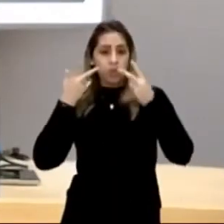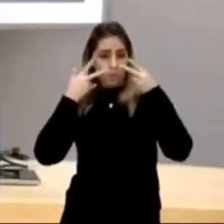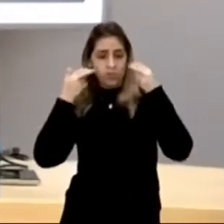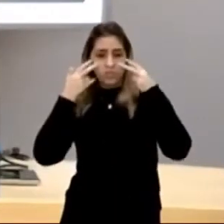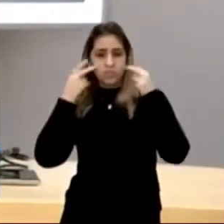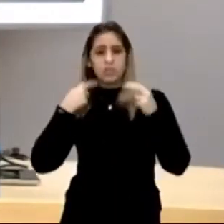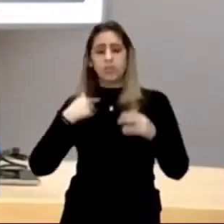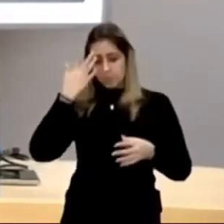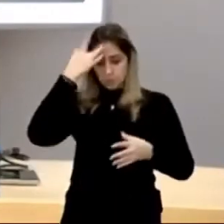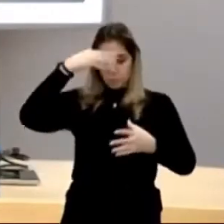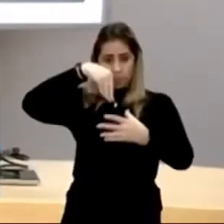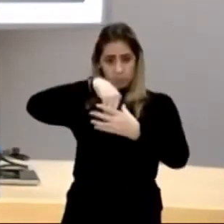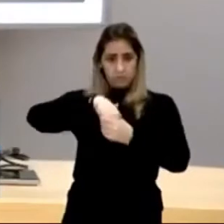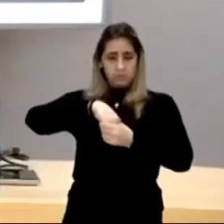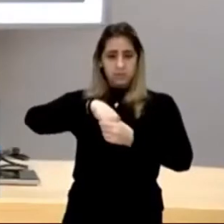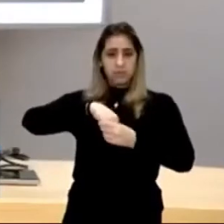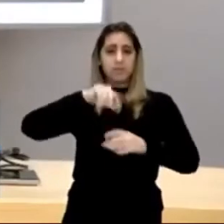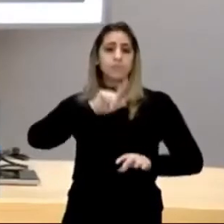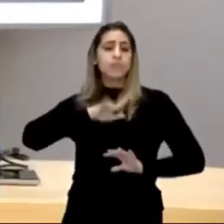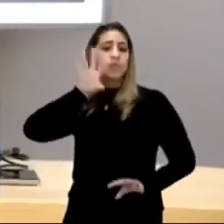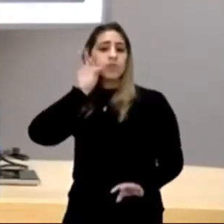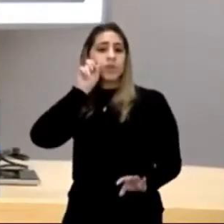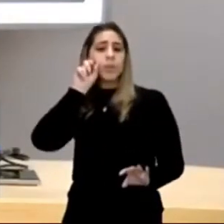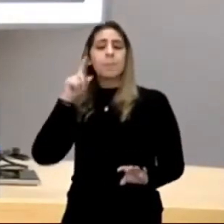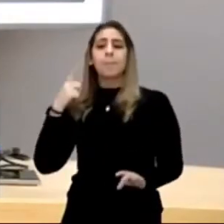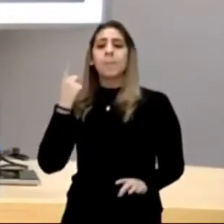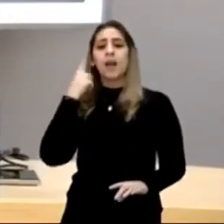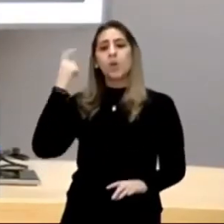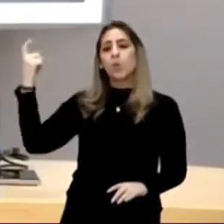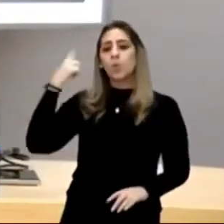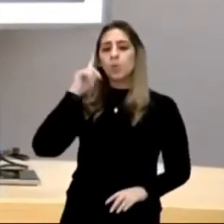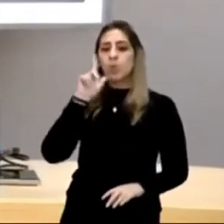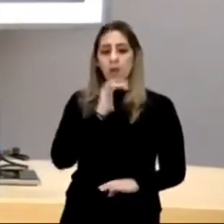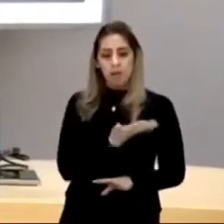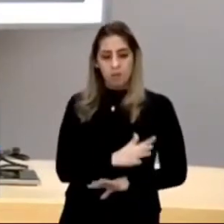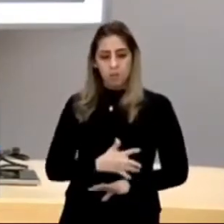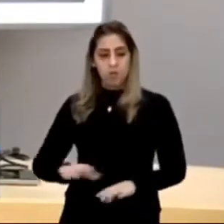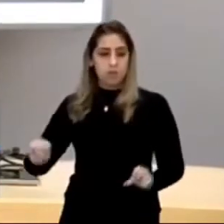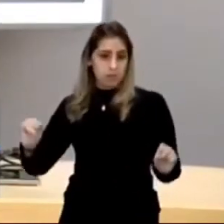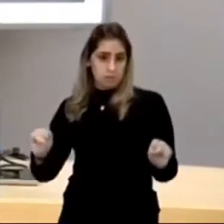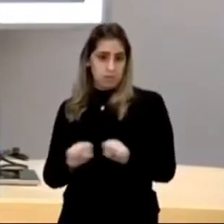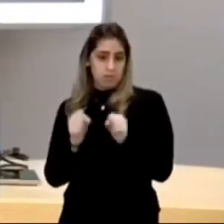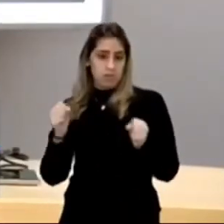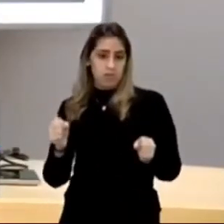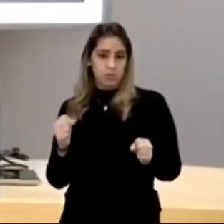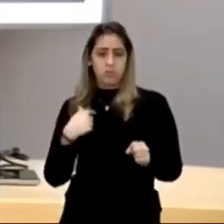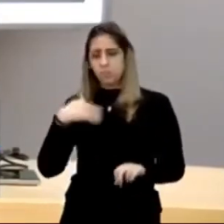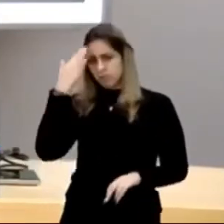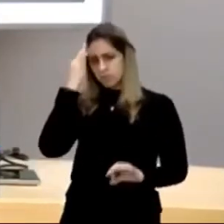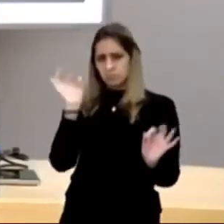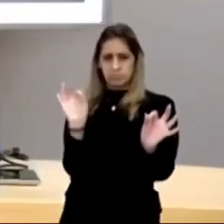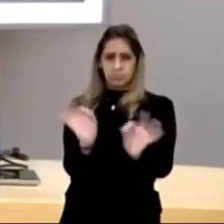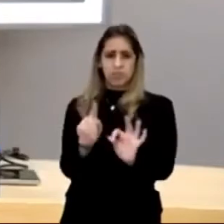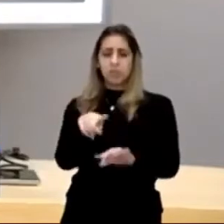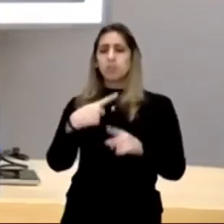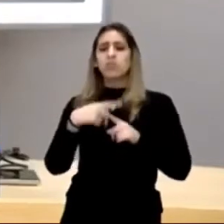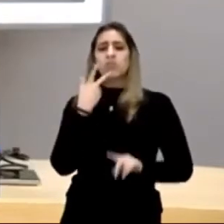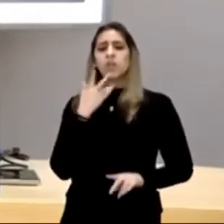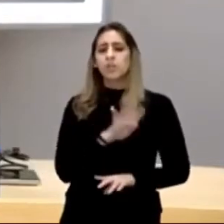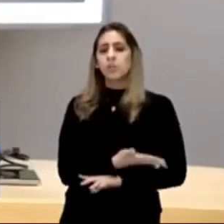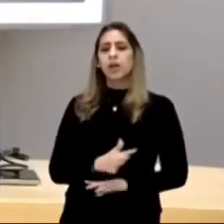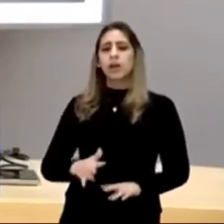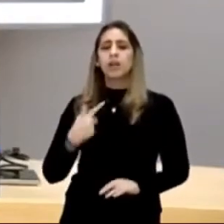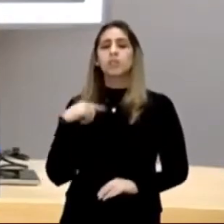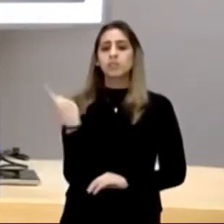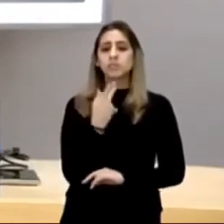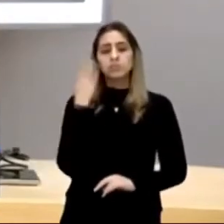por quê? Porque, havia o barulho do mar, quebrando na costa, olha, eu não entendi nada, do que eles estavam falando, por causa do barulho do mar, gente,